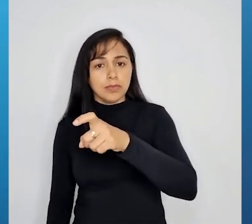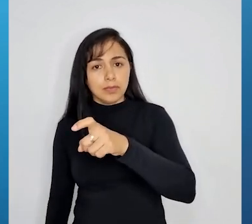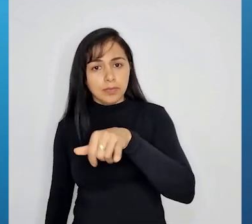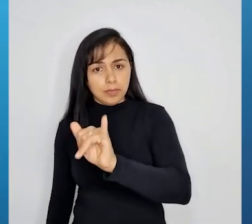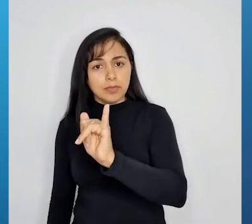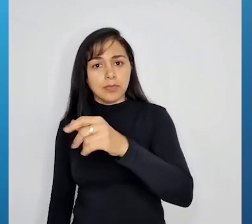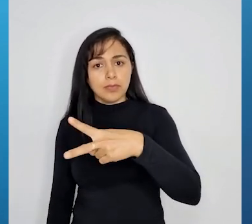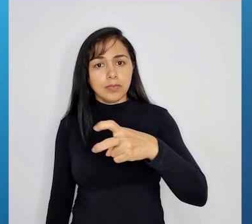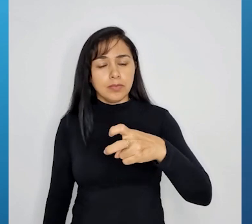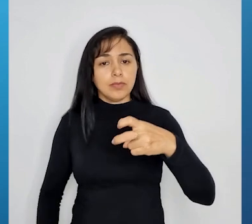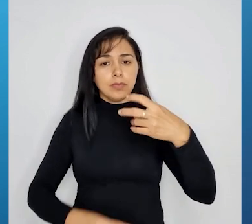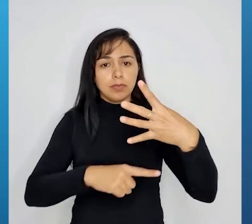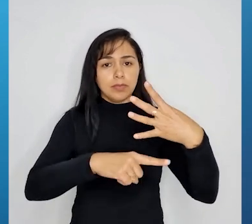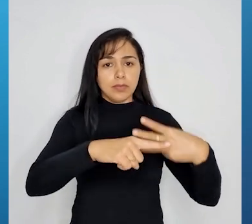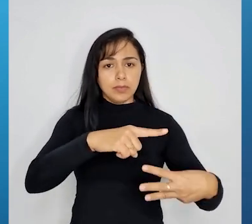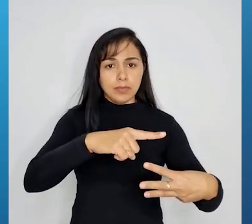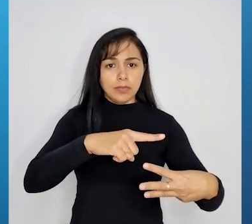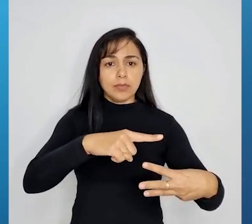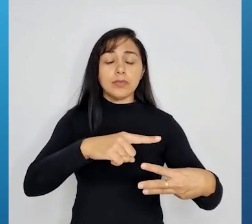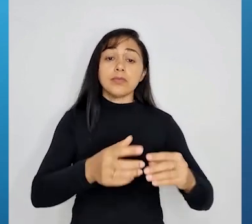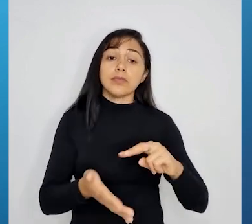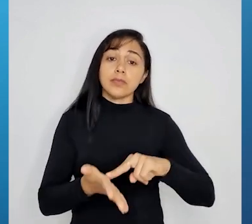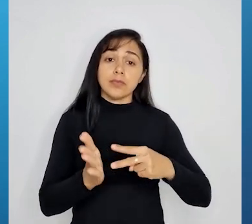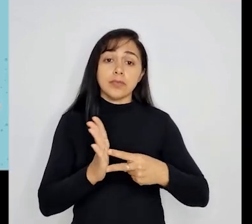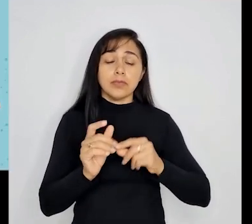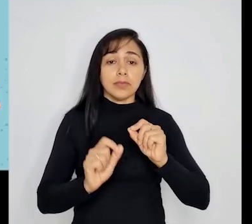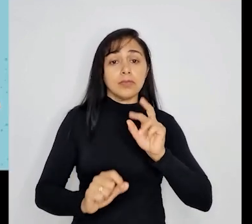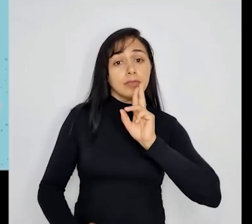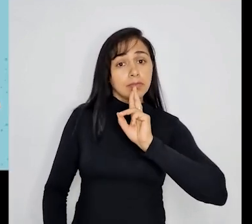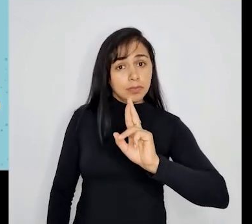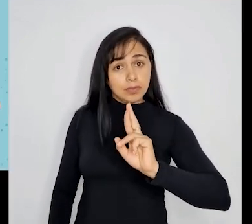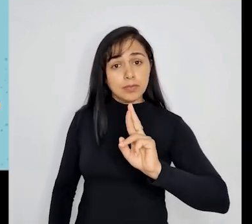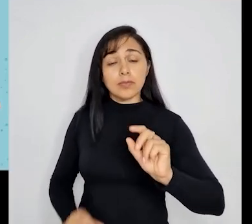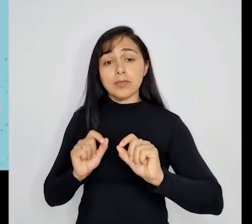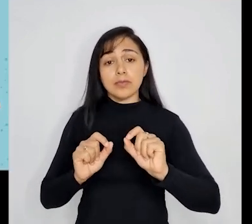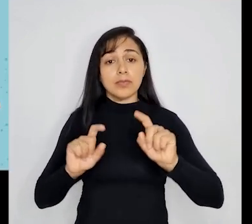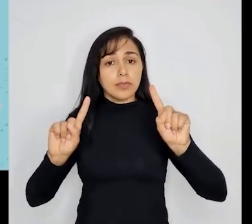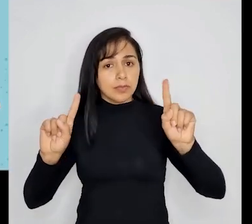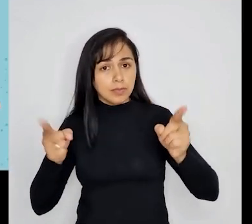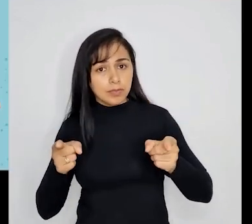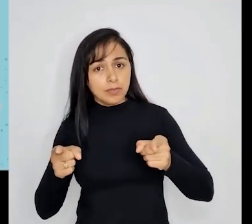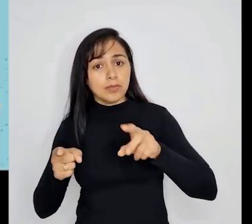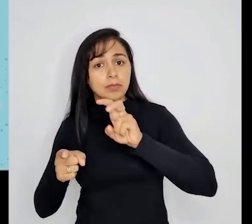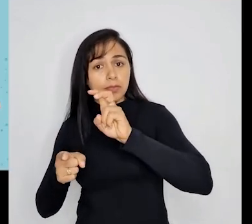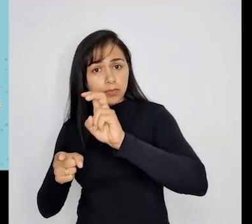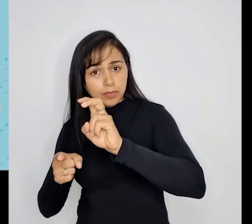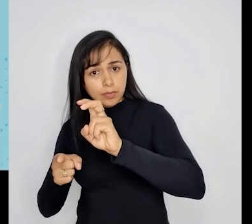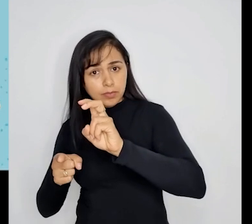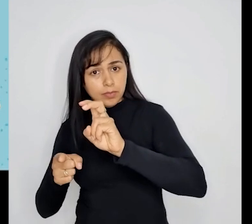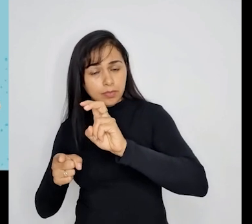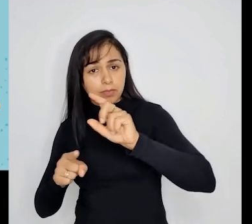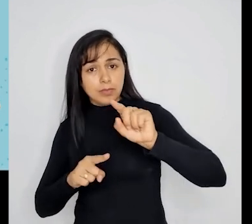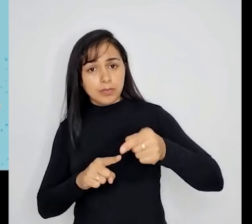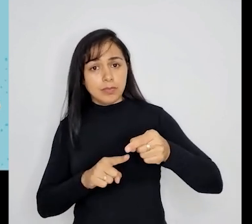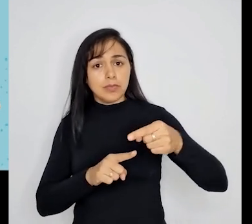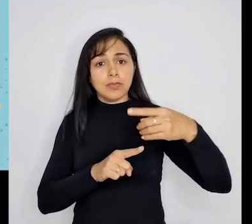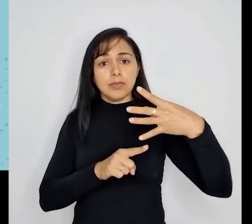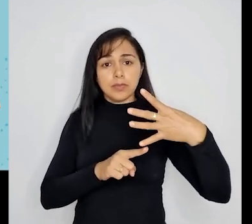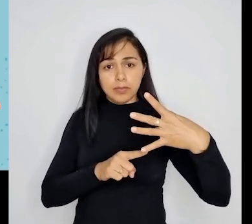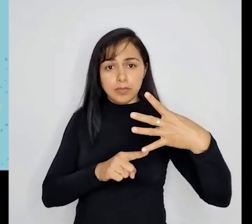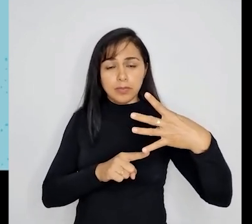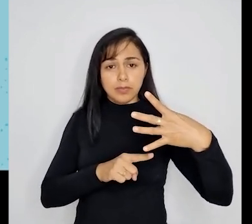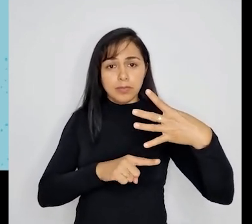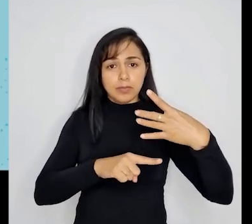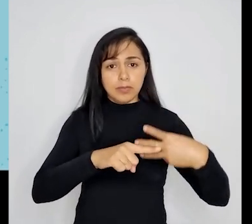3. A nossa solução é o par ordenado 5 e 4 sobre 3.